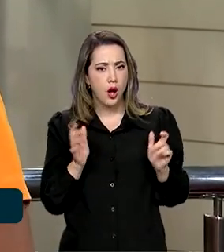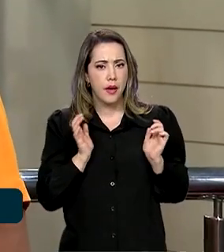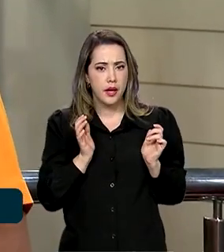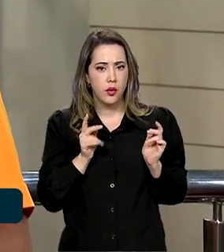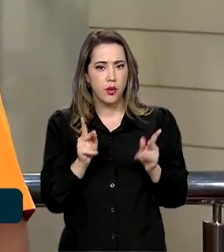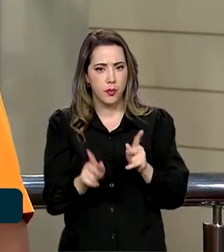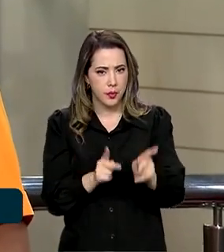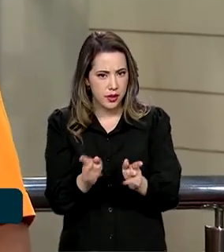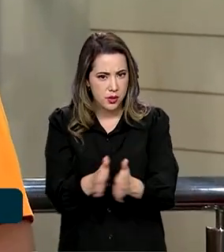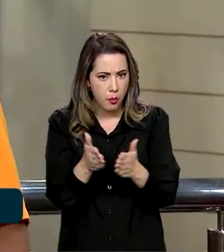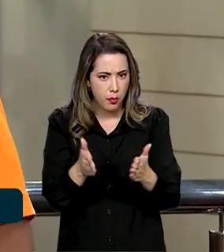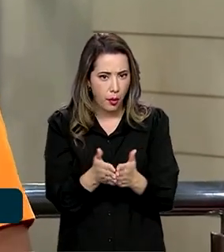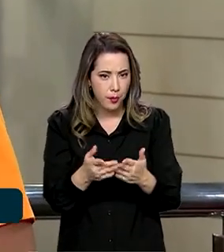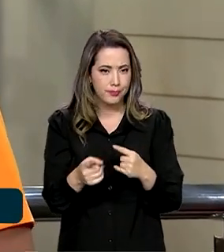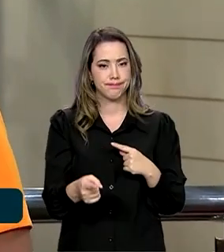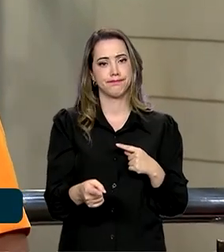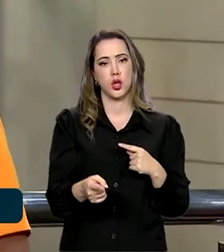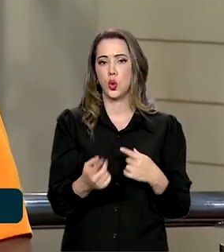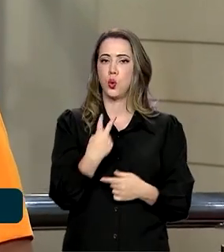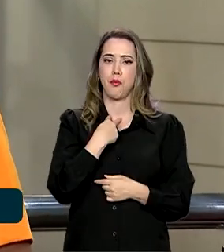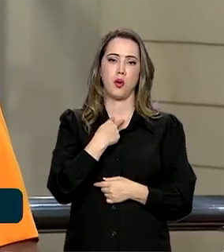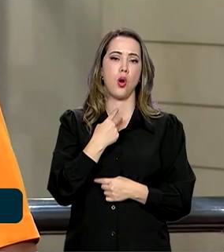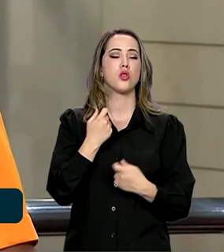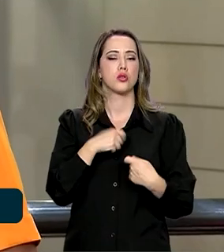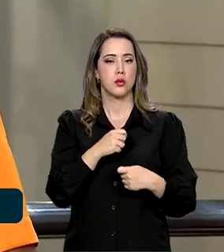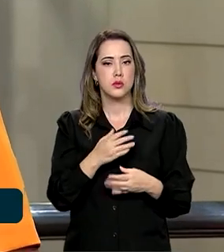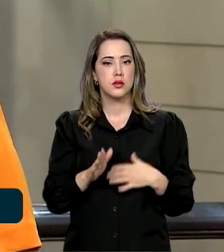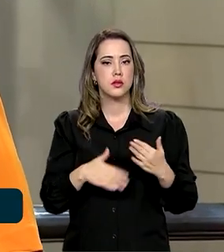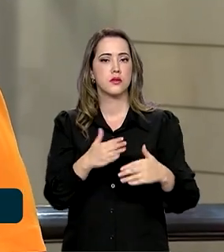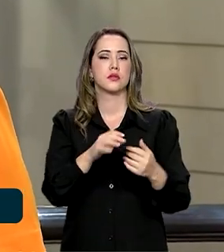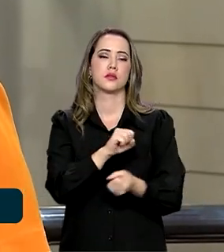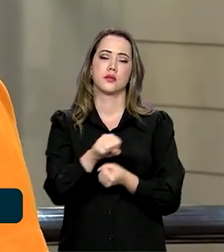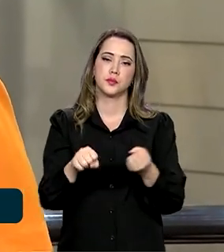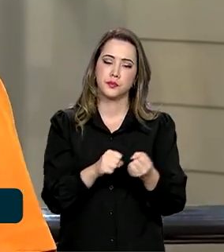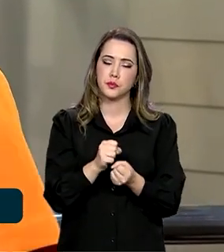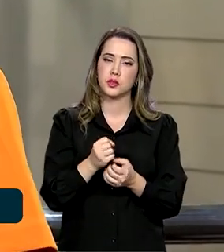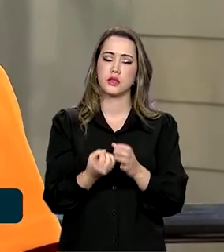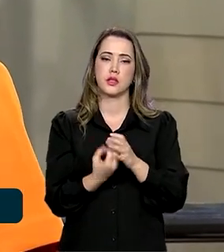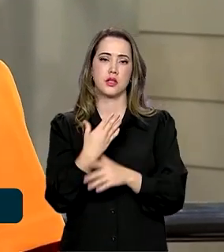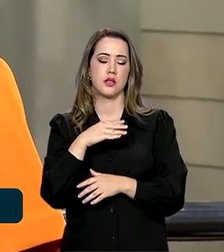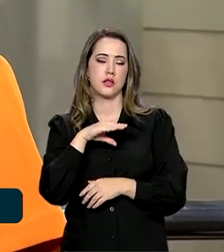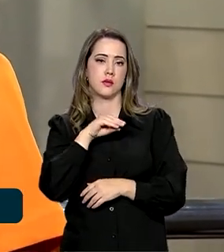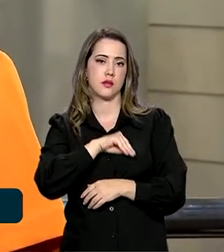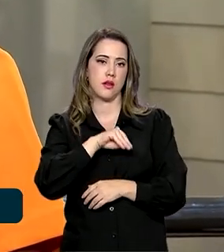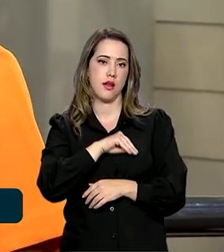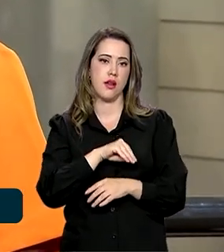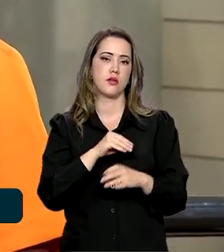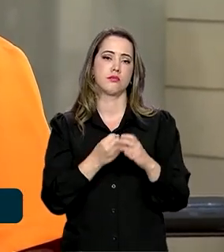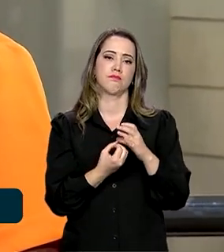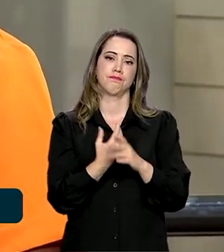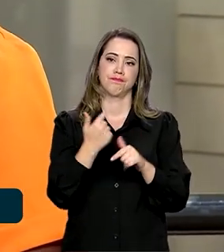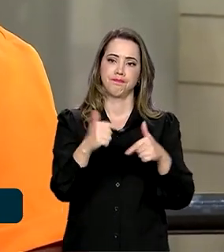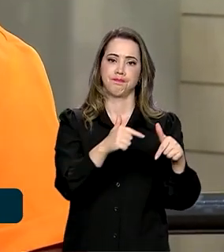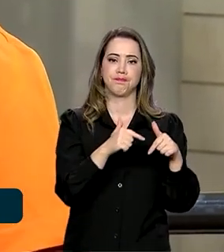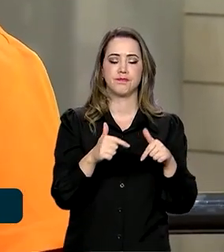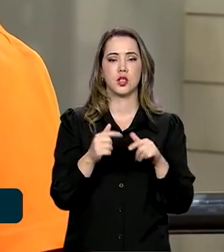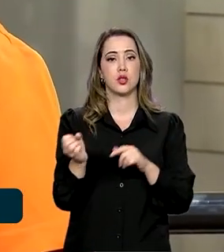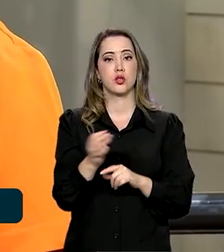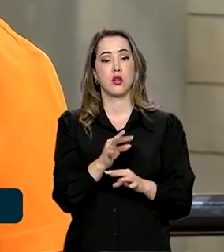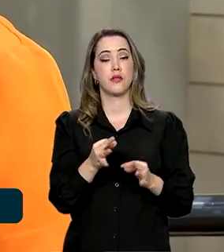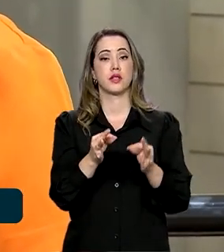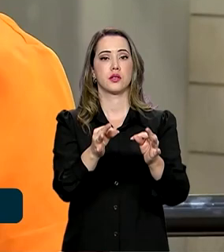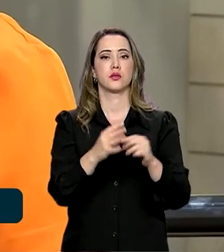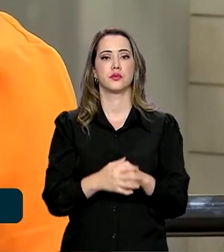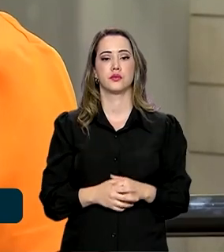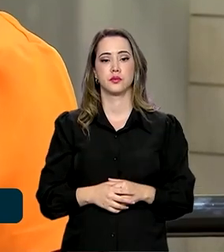a nossa meta é desenvolver com sustentabilidade, gerando emprego e renda em novas bases tecnológicas. Ministra, gerando